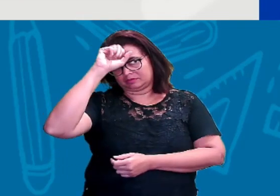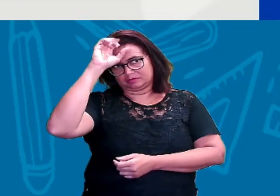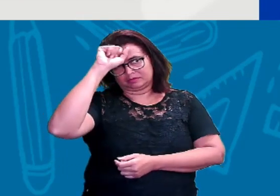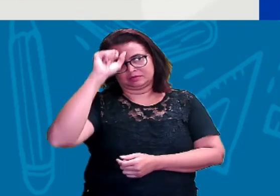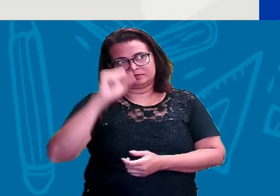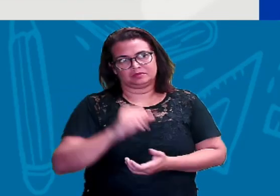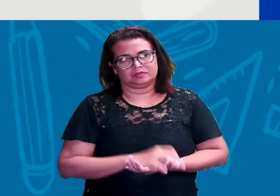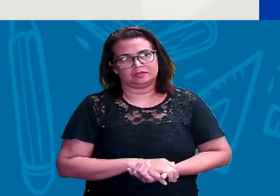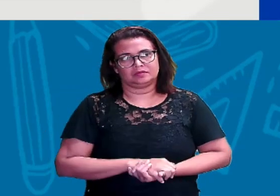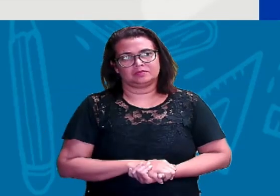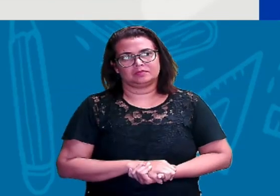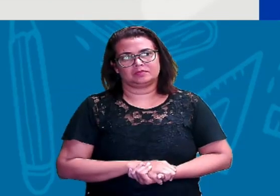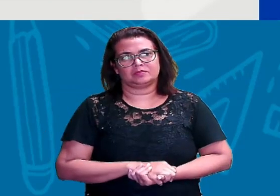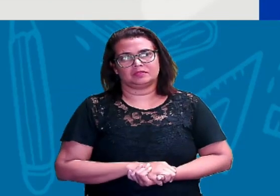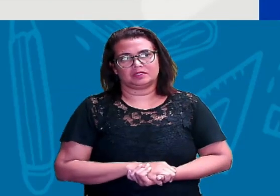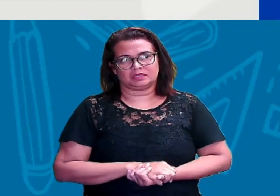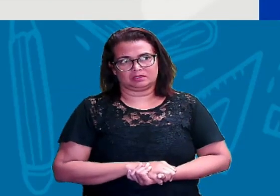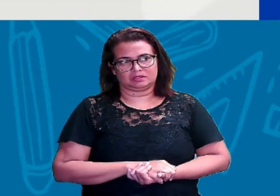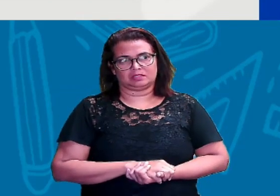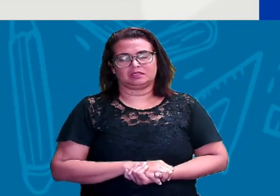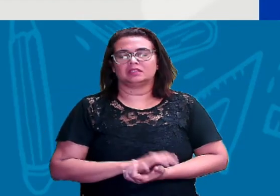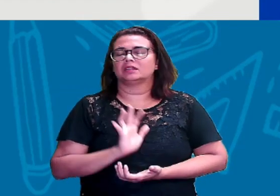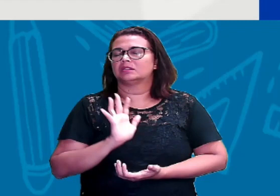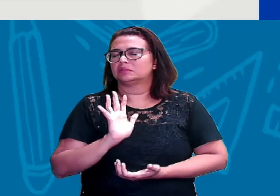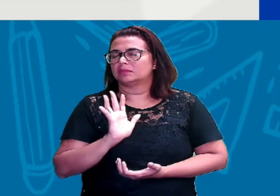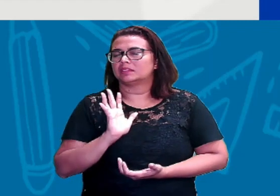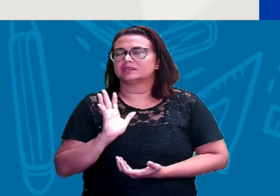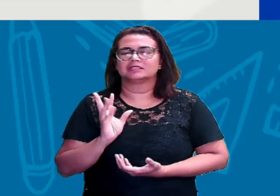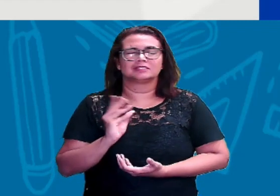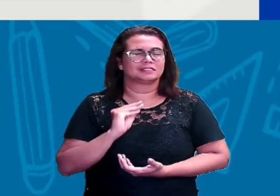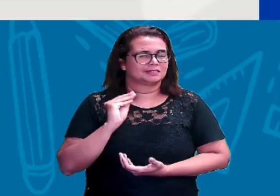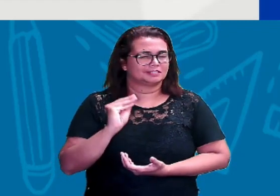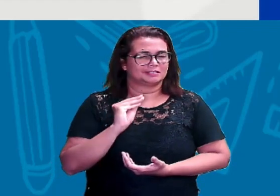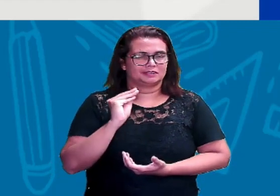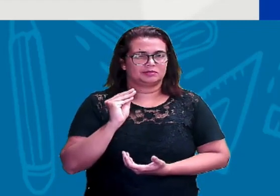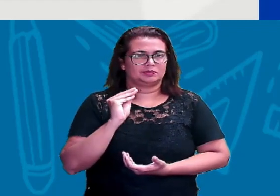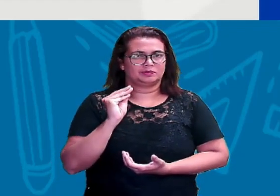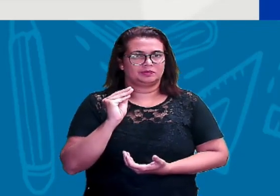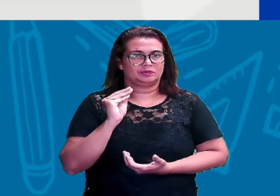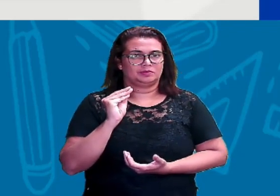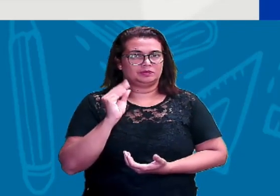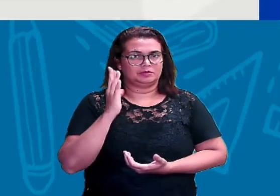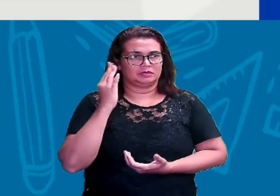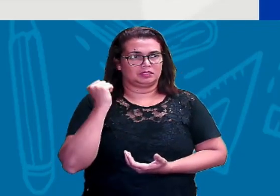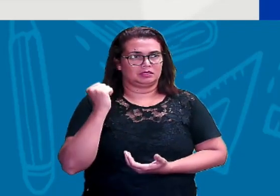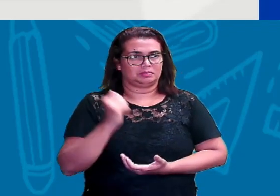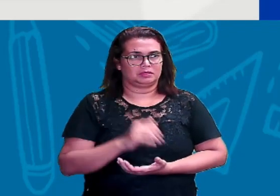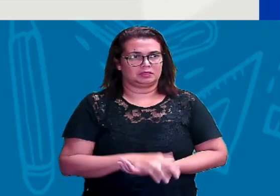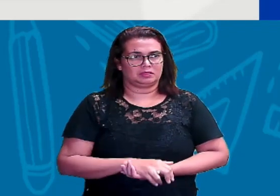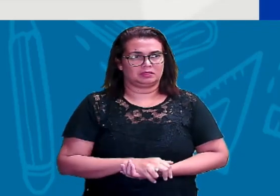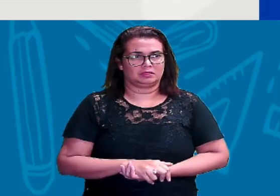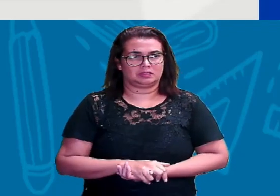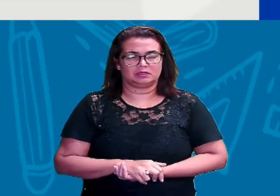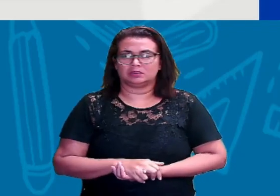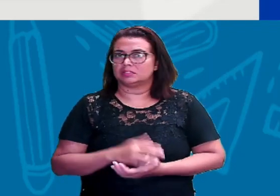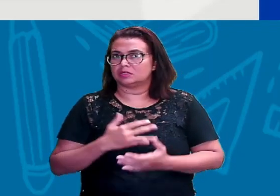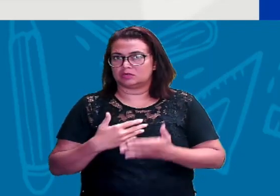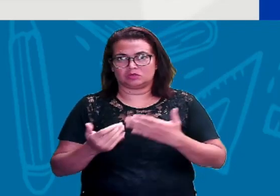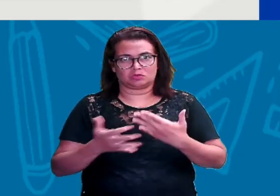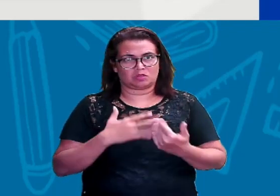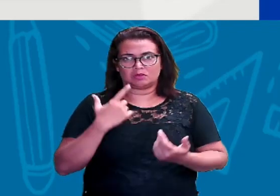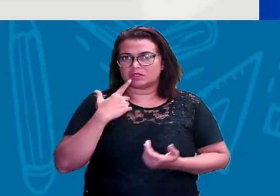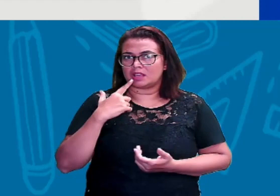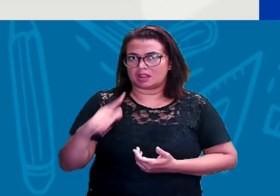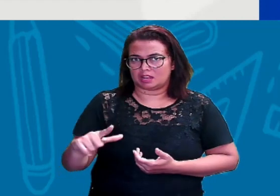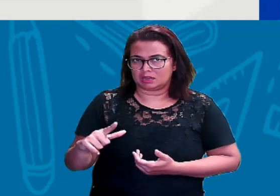é essencial? Mas agora a gente vai saber mais um pouquinho, certo? Então, como eu já falei, assim como qualquer outra língua,